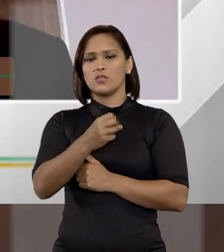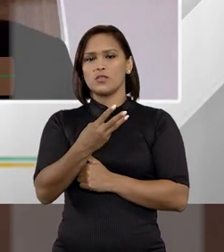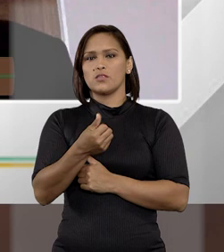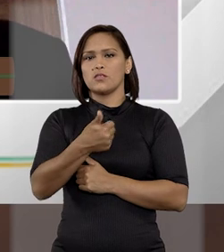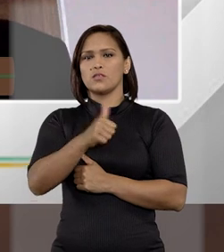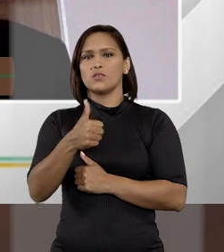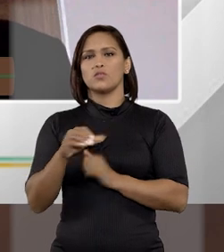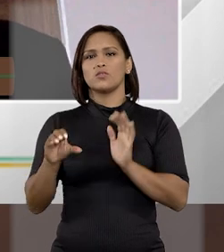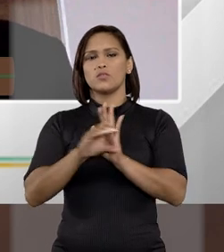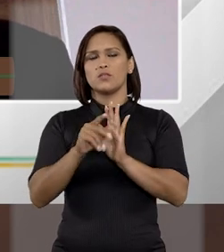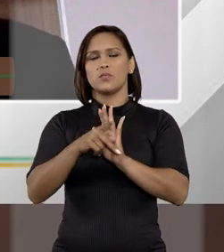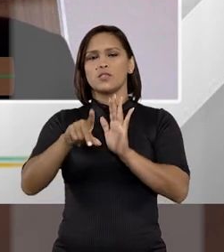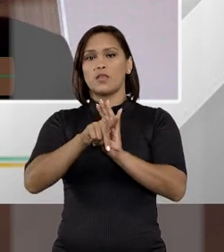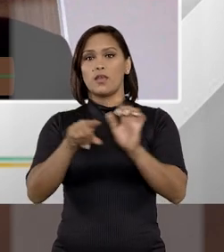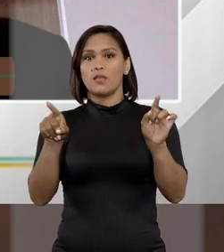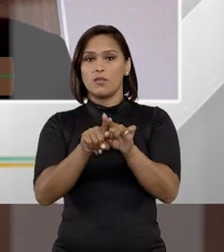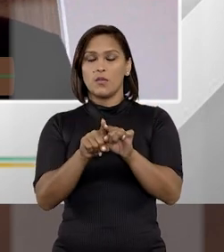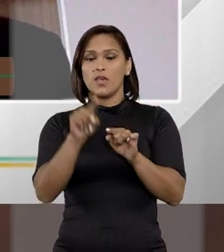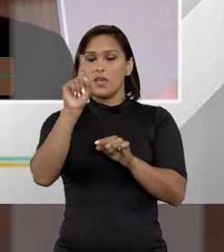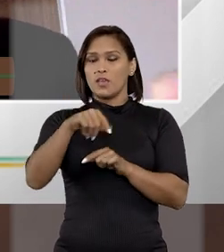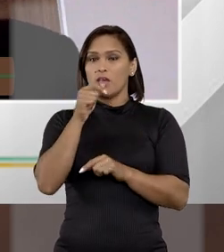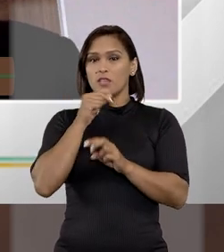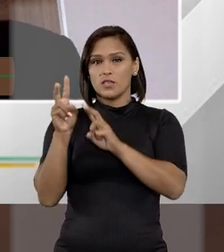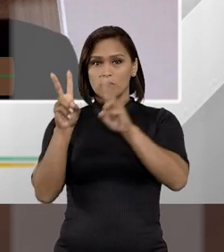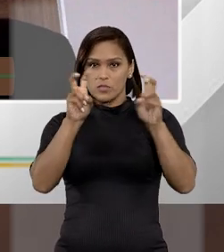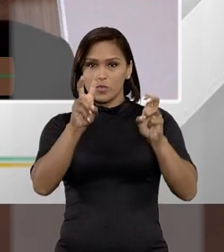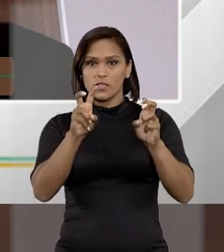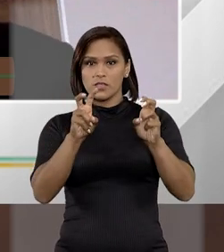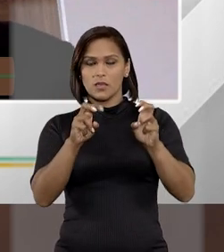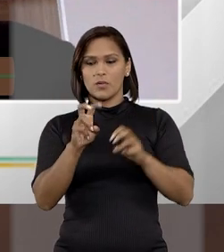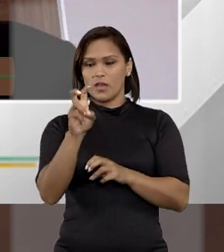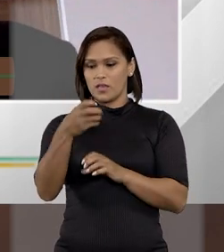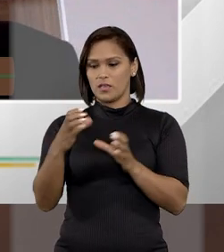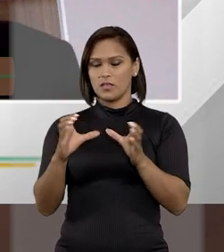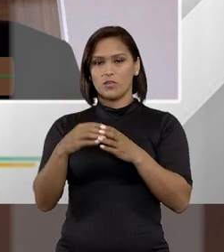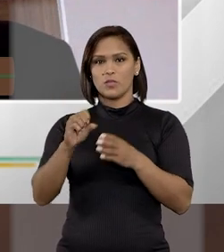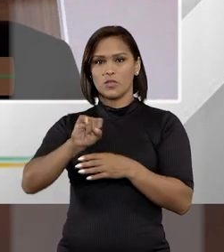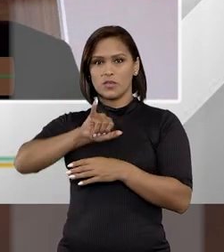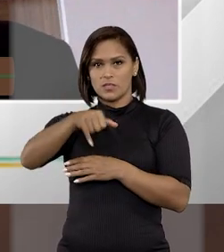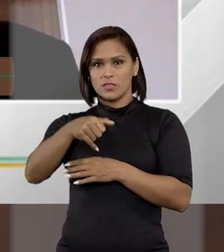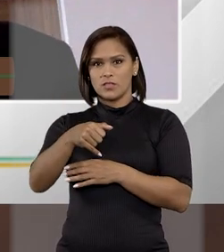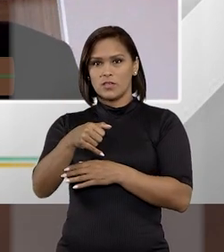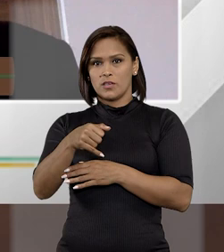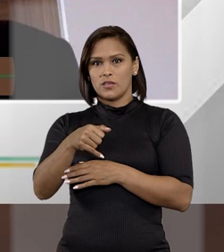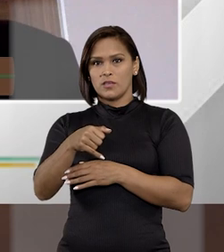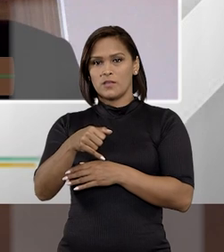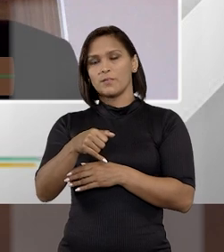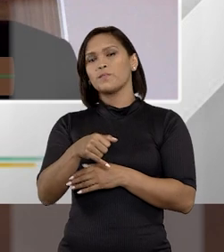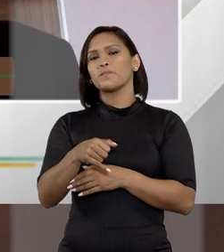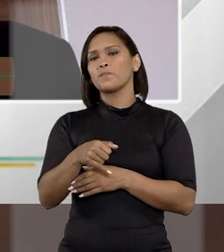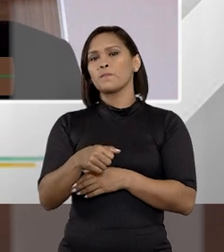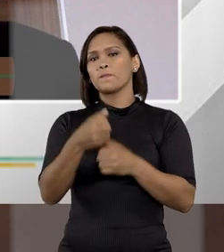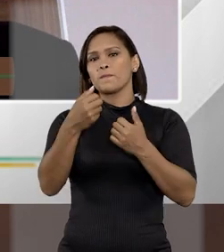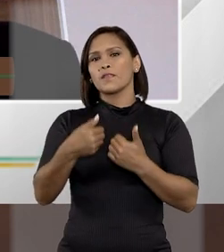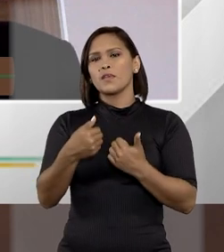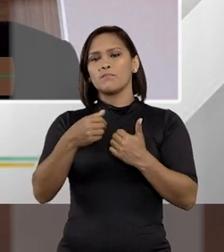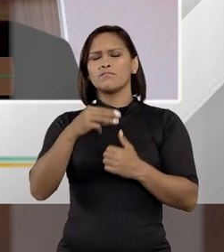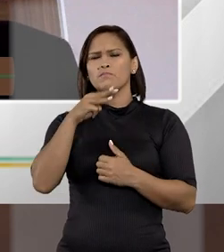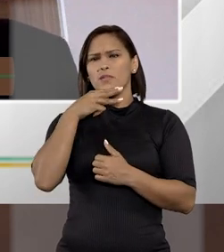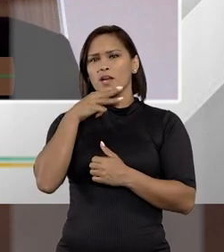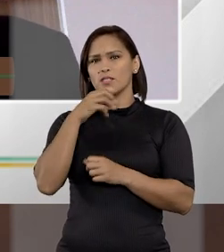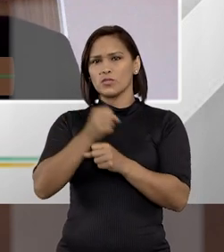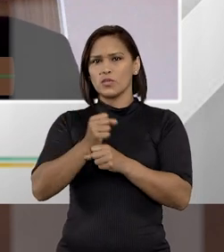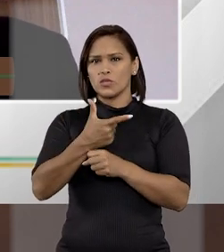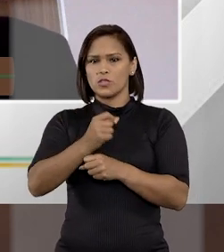311 do Código Processo Penal. E ainda sobre esse tema, a quinta turma do STJ, em março